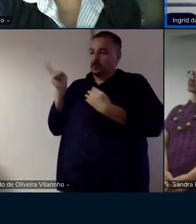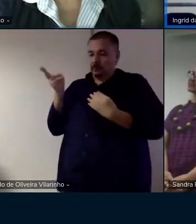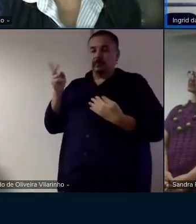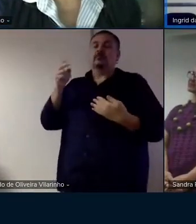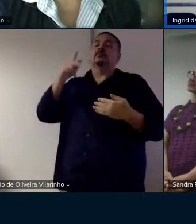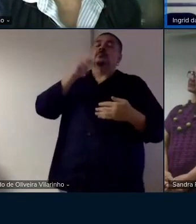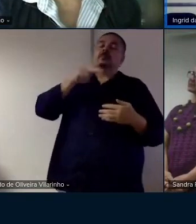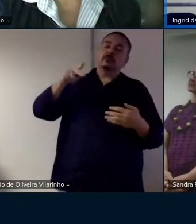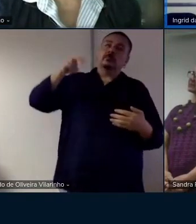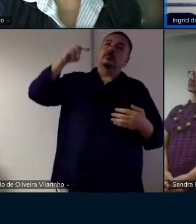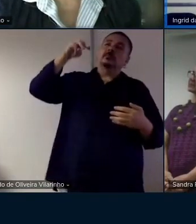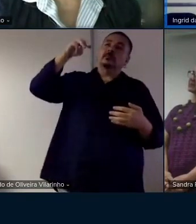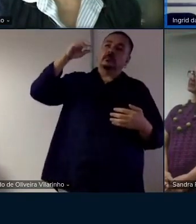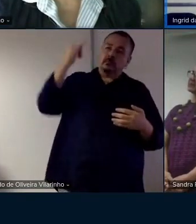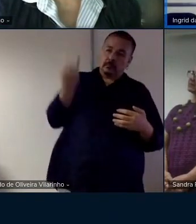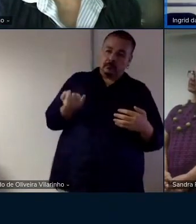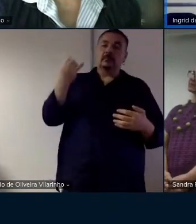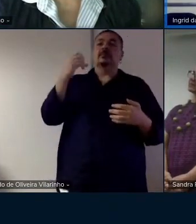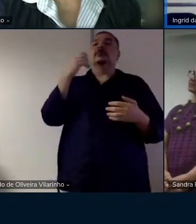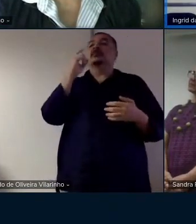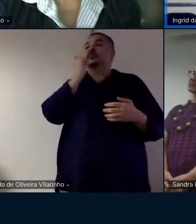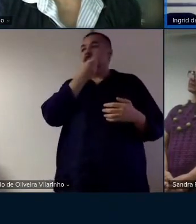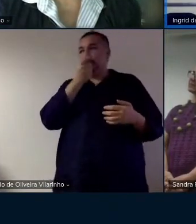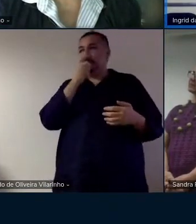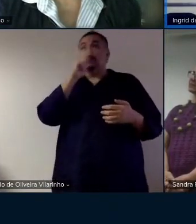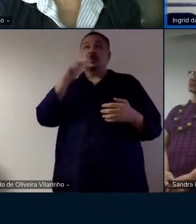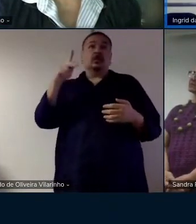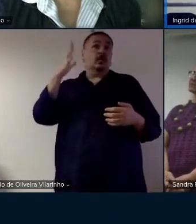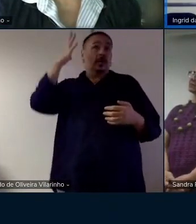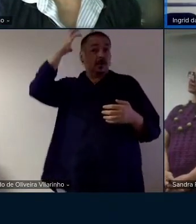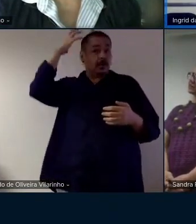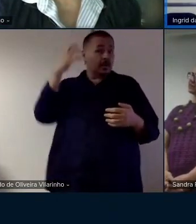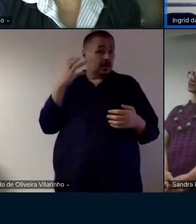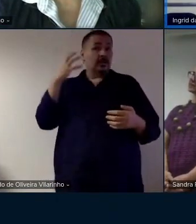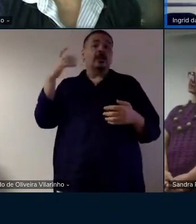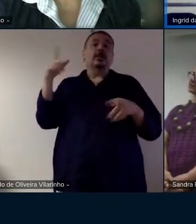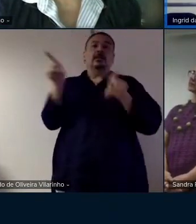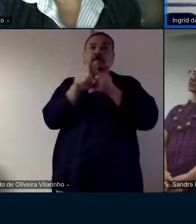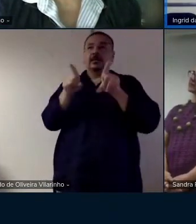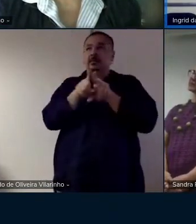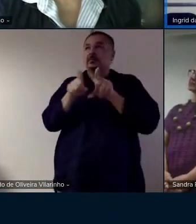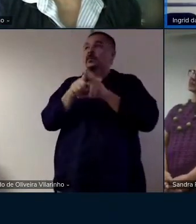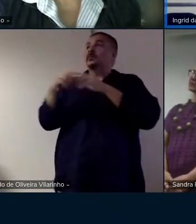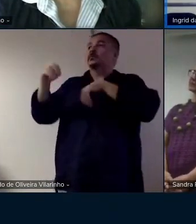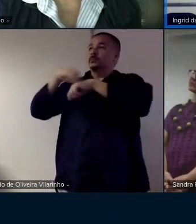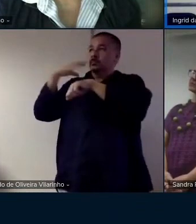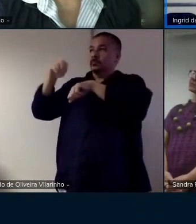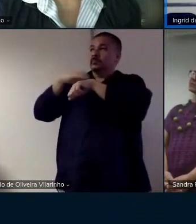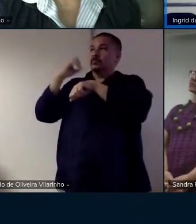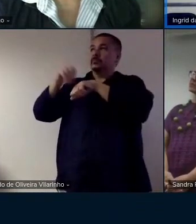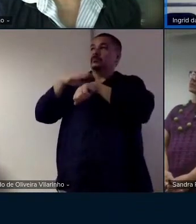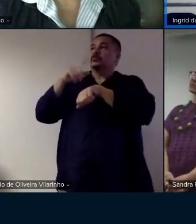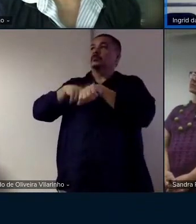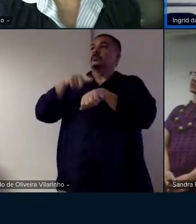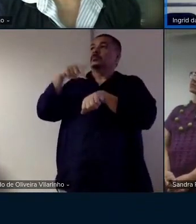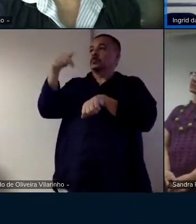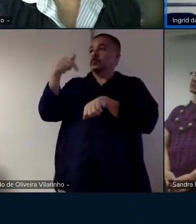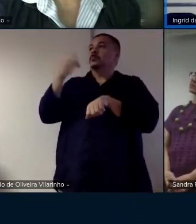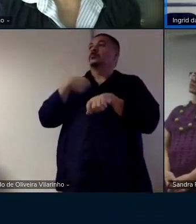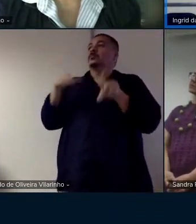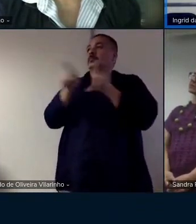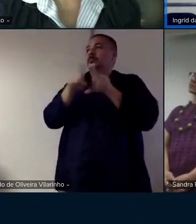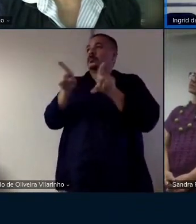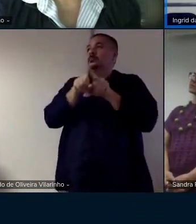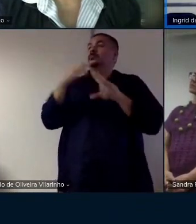Michele a professora Sandra a professora Cristiane que não tá aqui mas que ela deixou ricas contribuições na qualificação que também foram